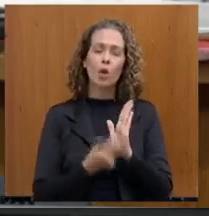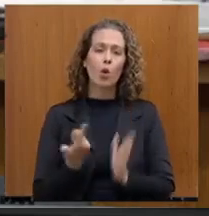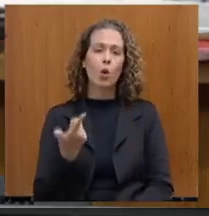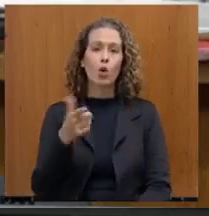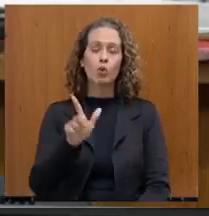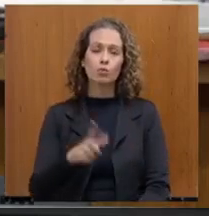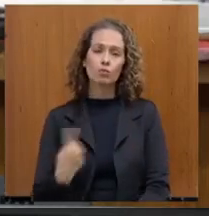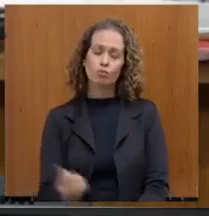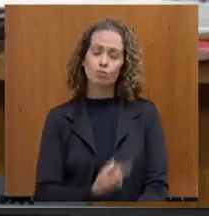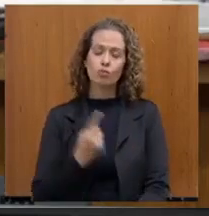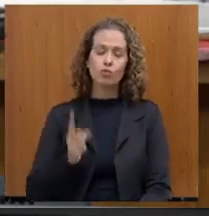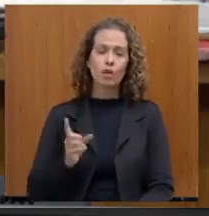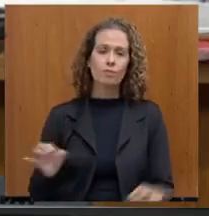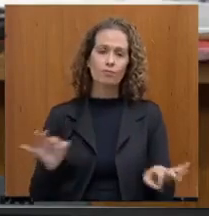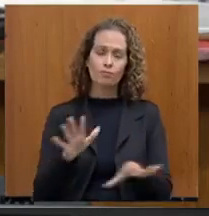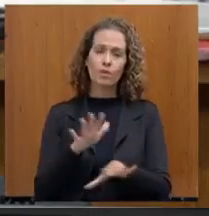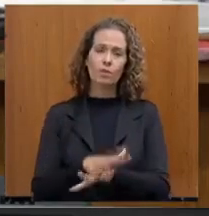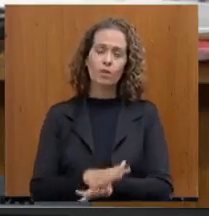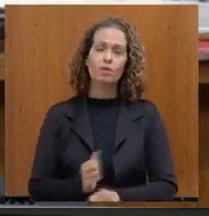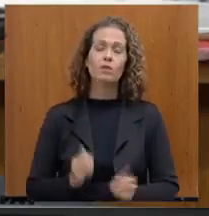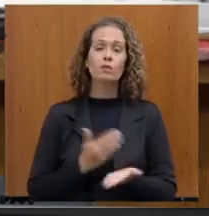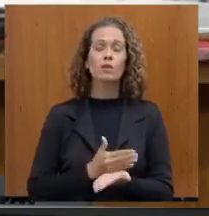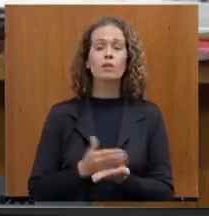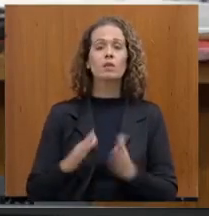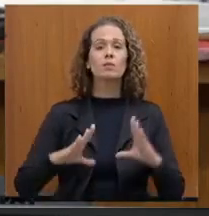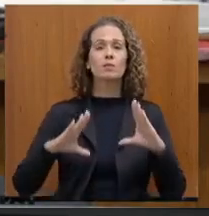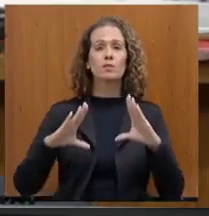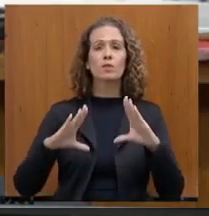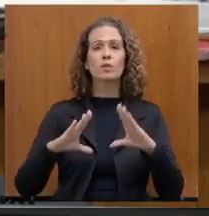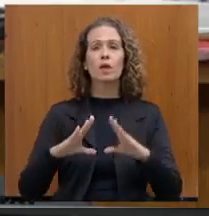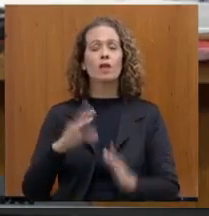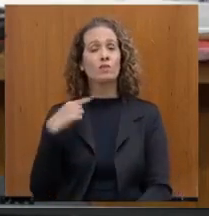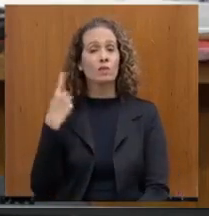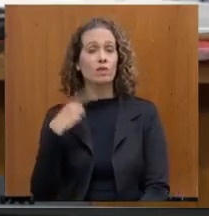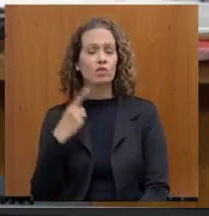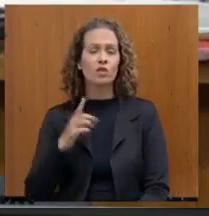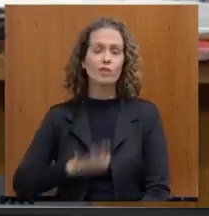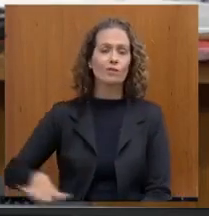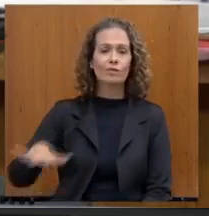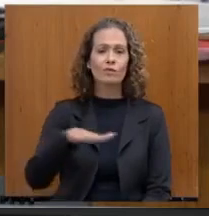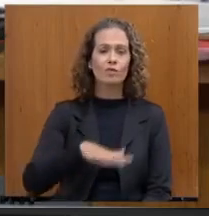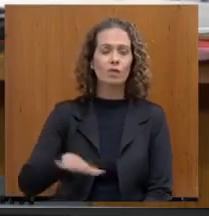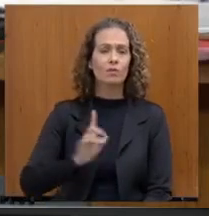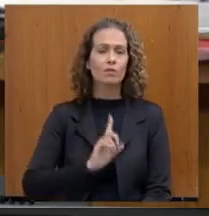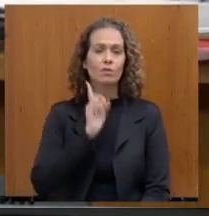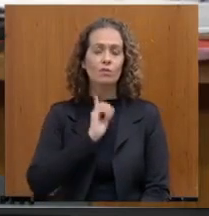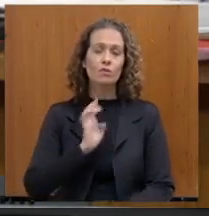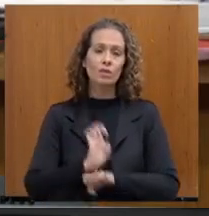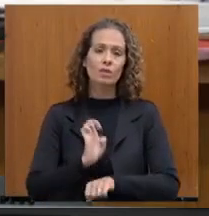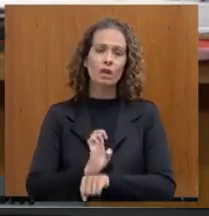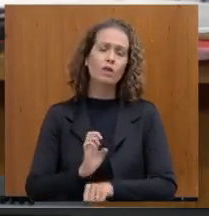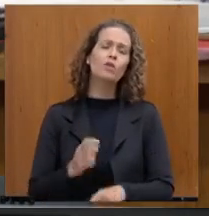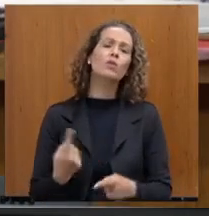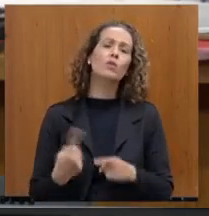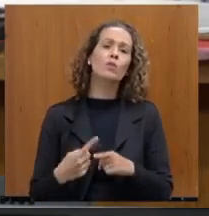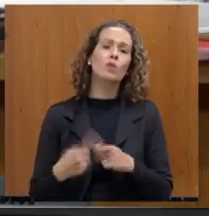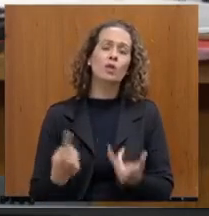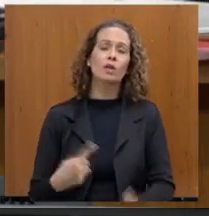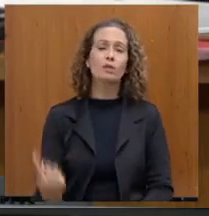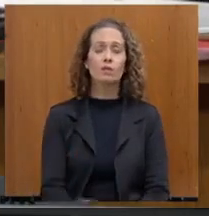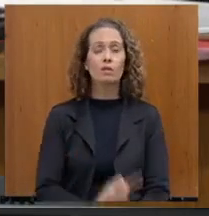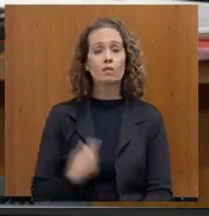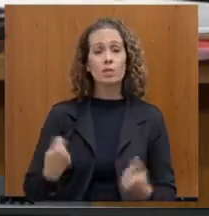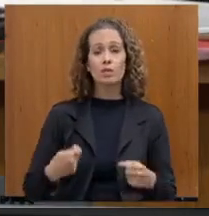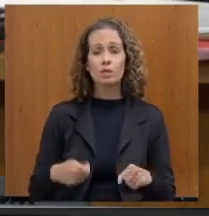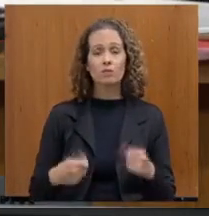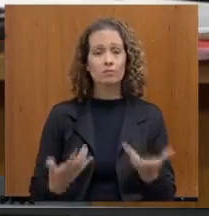de Contas do Estado, agora conversamos com a Assembleia, desculpa, a Advocacia Geral do Estado, porque tem os impactos, eu preciso ter compensado, porque a